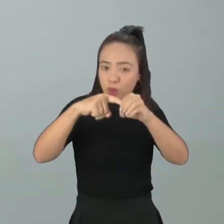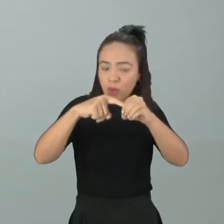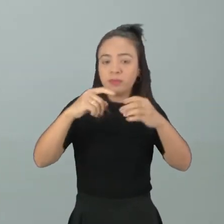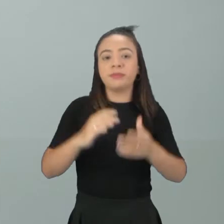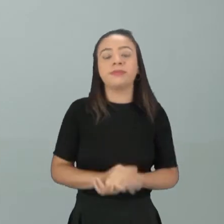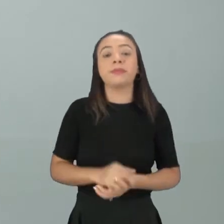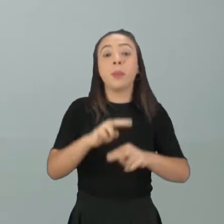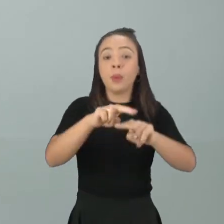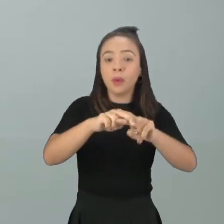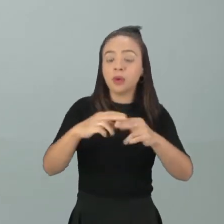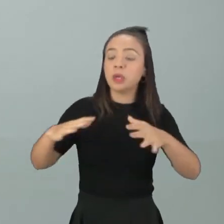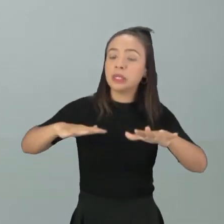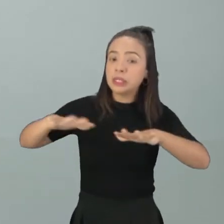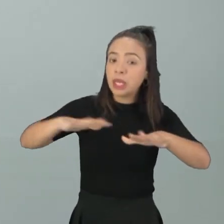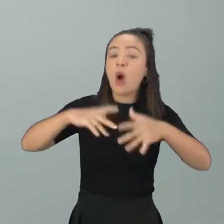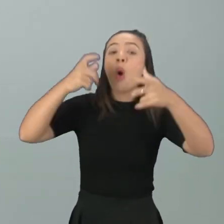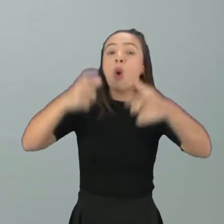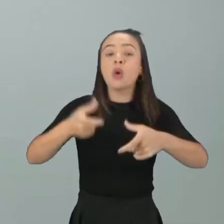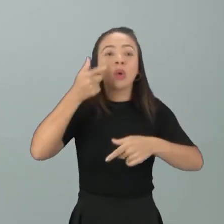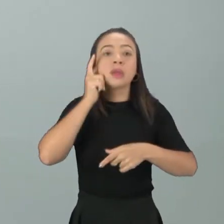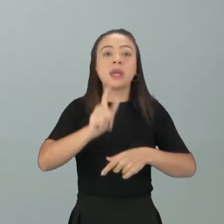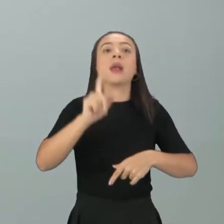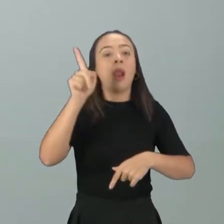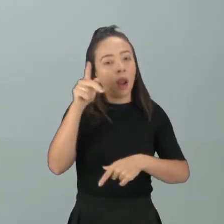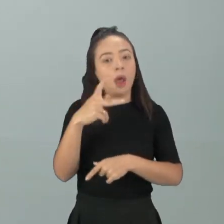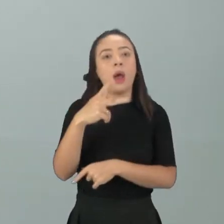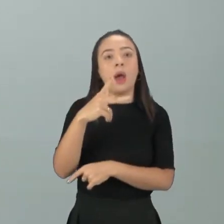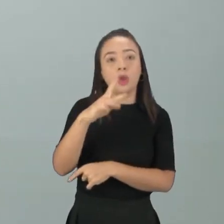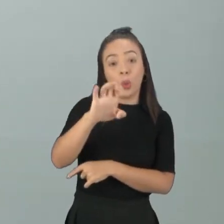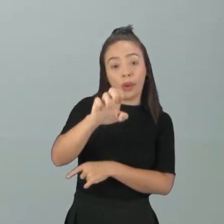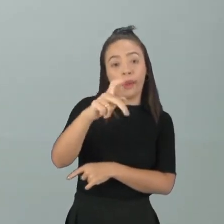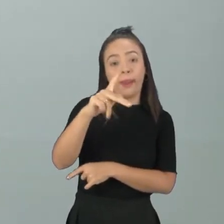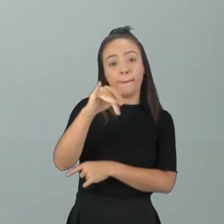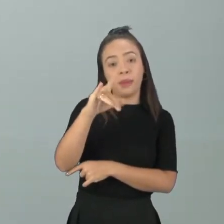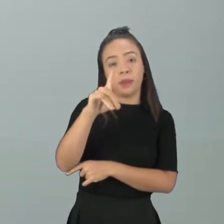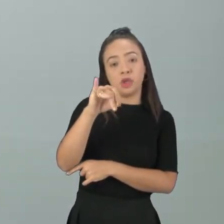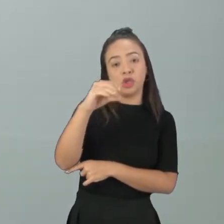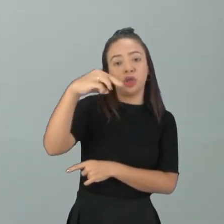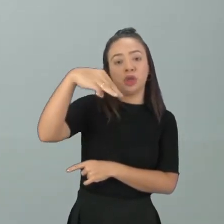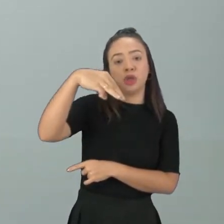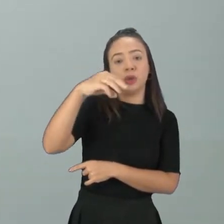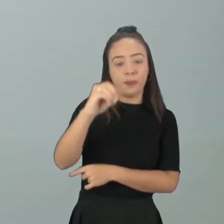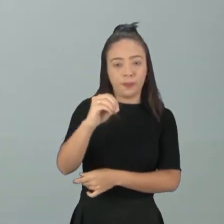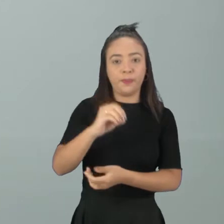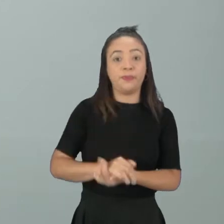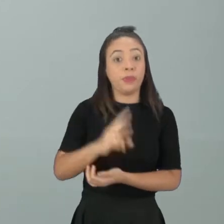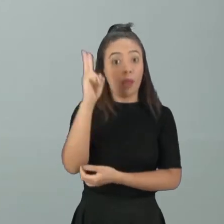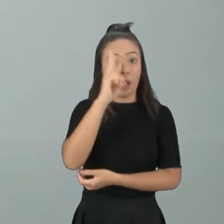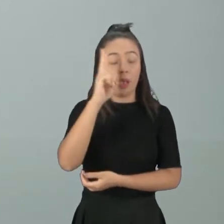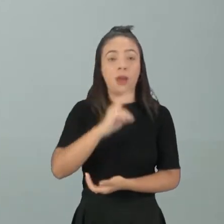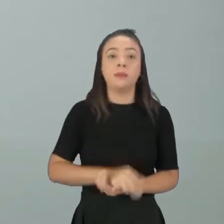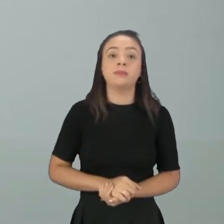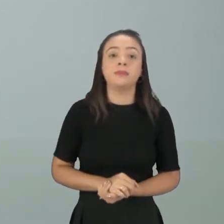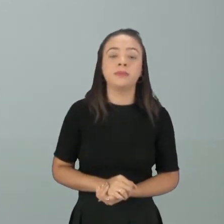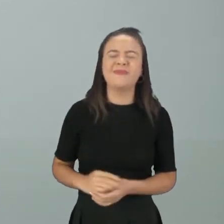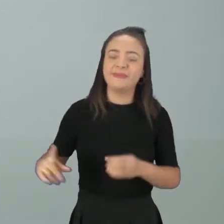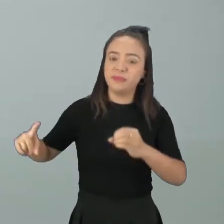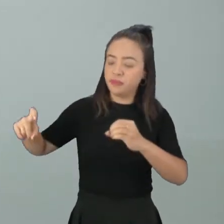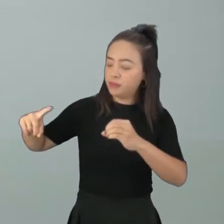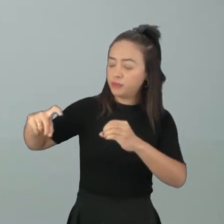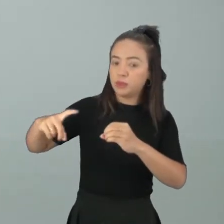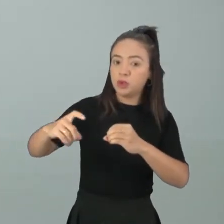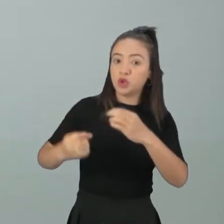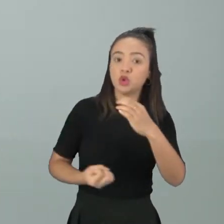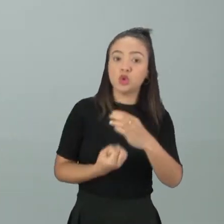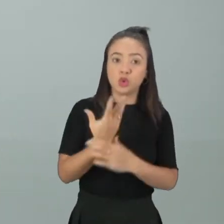tá? E ele adquire essa mobilidade lá no epidídimo, tá bom? Então, memorizem essa informação, tá? Os espermatozoides são